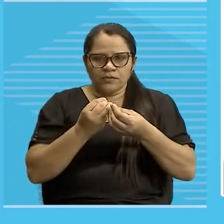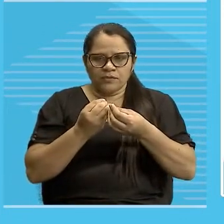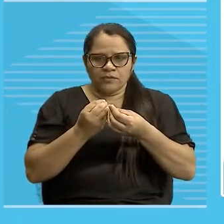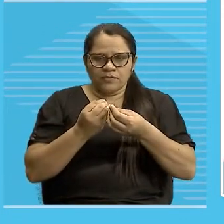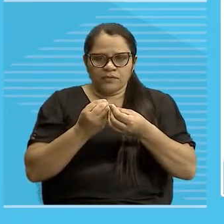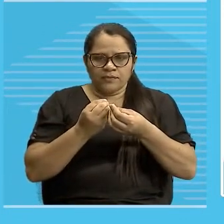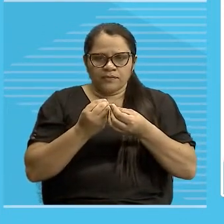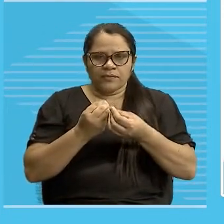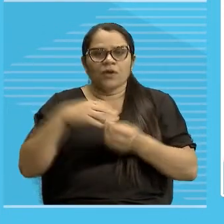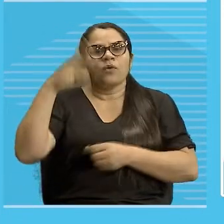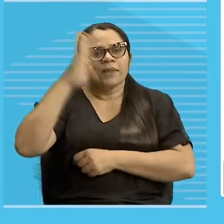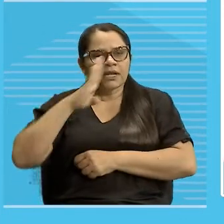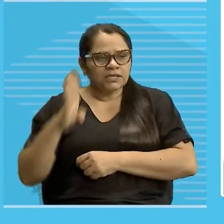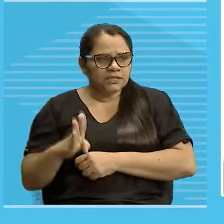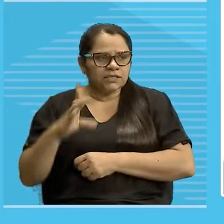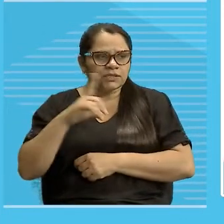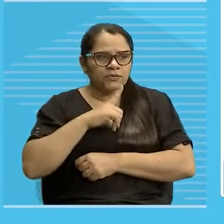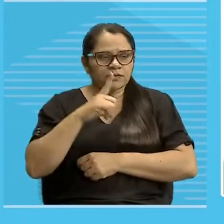tem